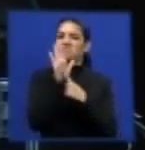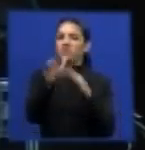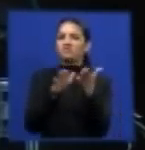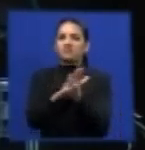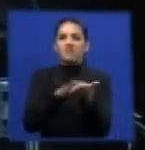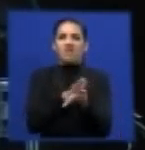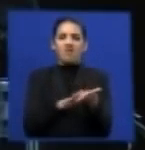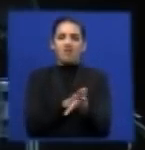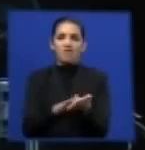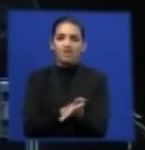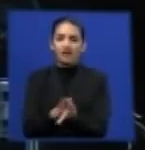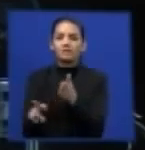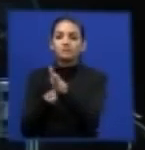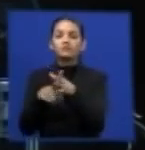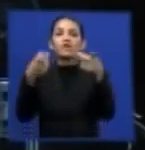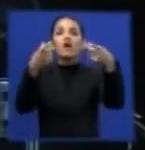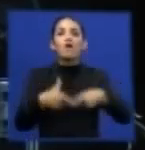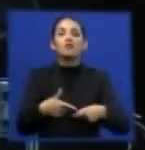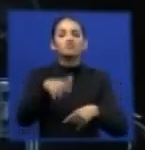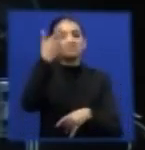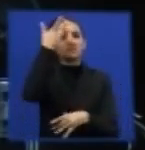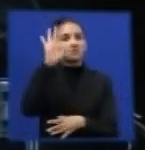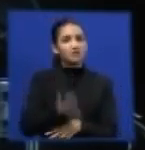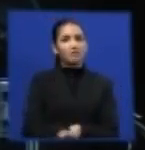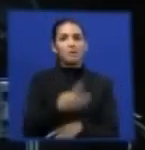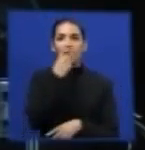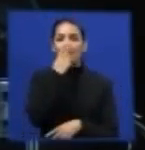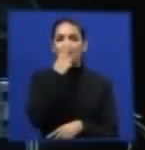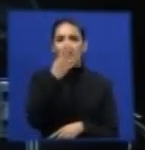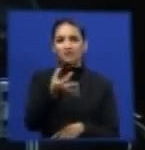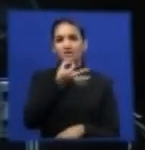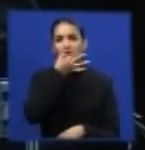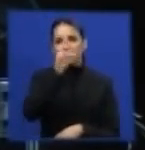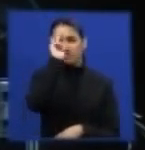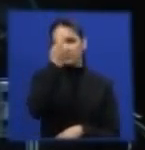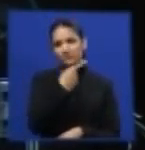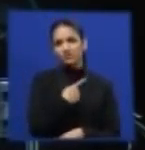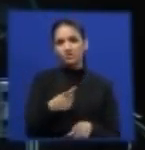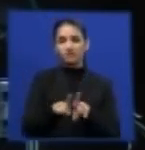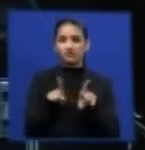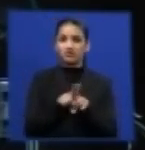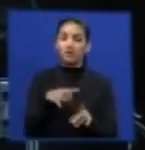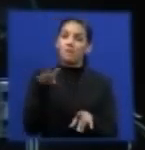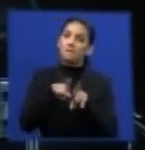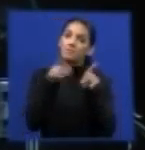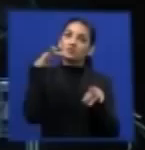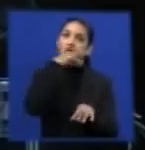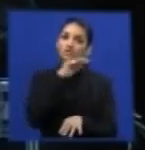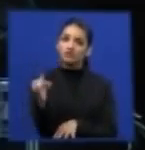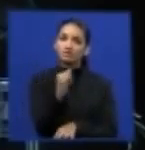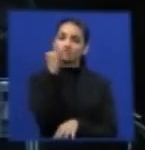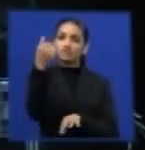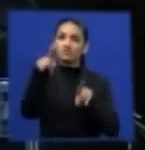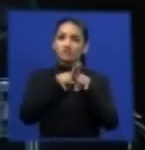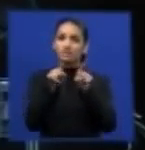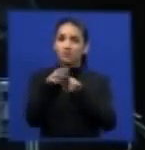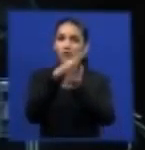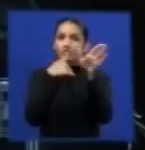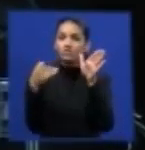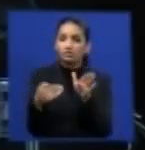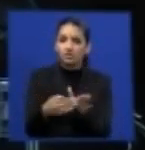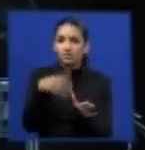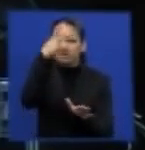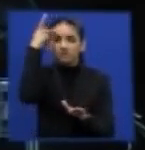mais uma questão de opinião, de foro íntimo, de opinião pessoal, e acho muito interessante também que as partes procurem